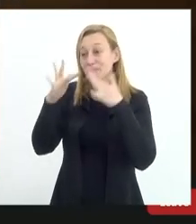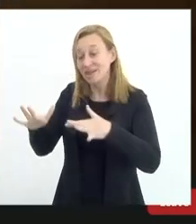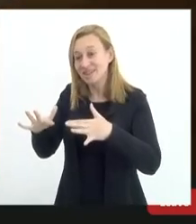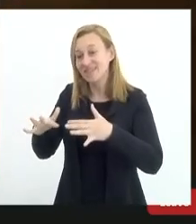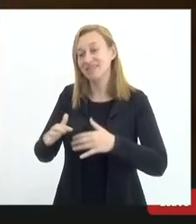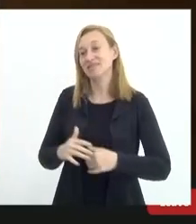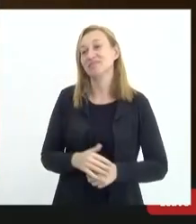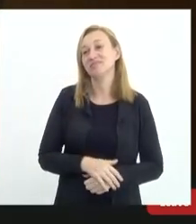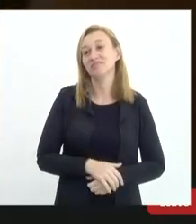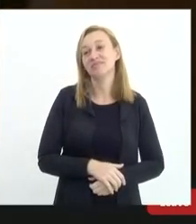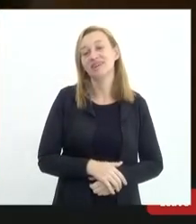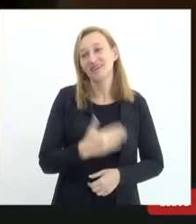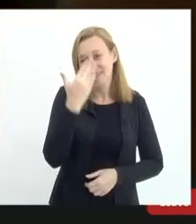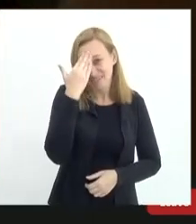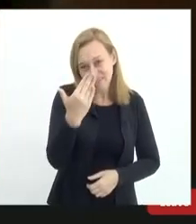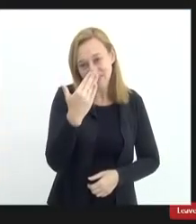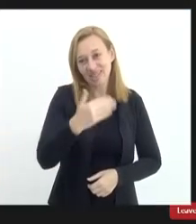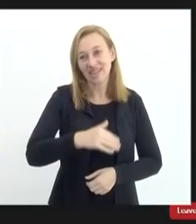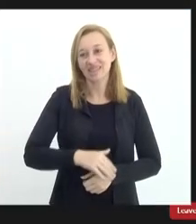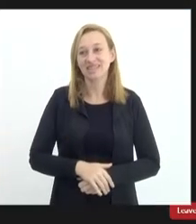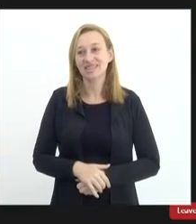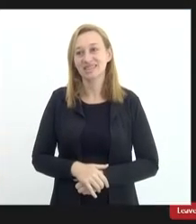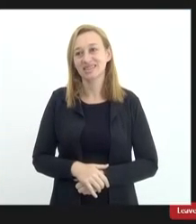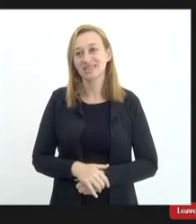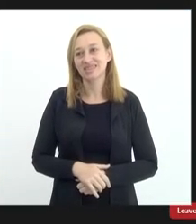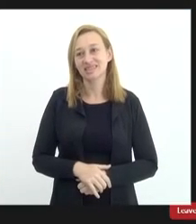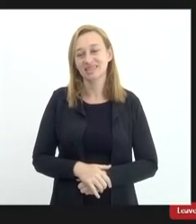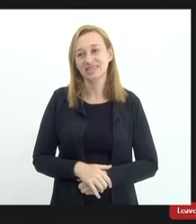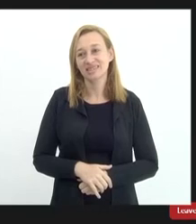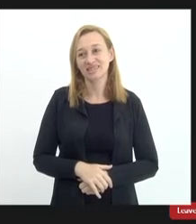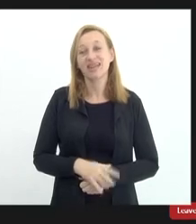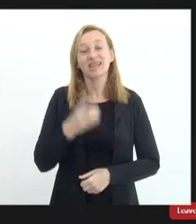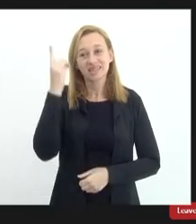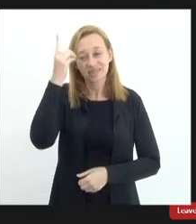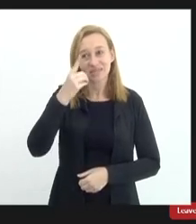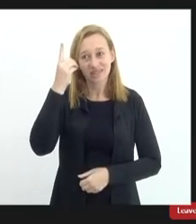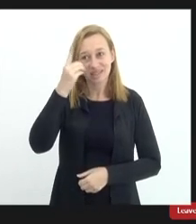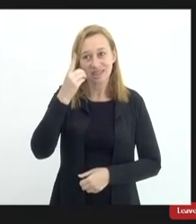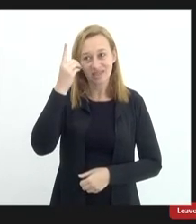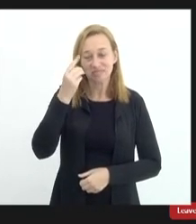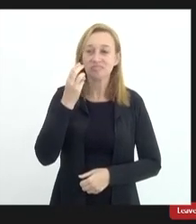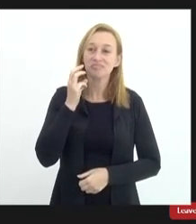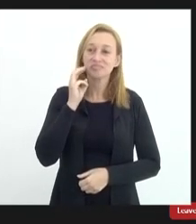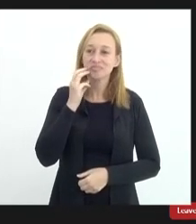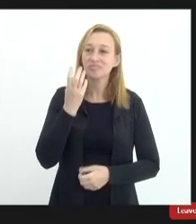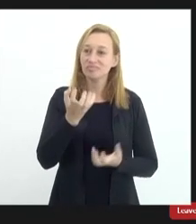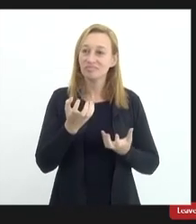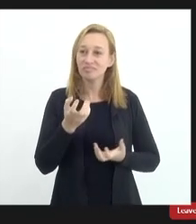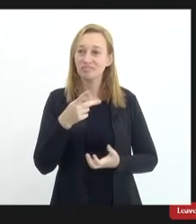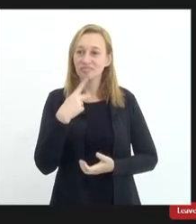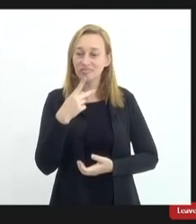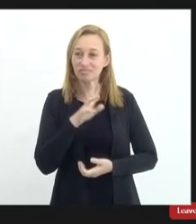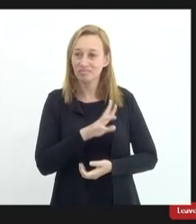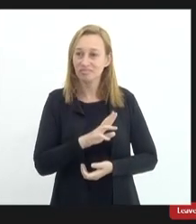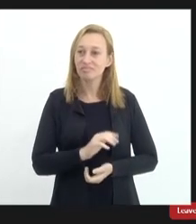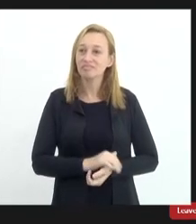muito obrigada deputado Valdeck deseja fazer alguma consideração